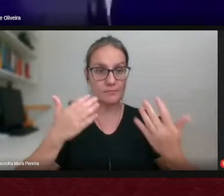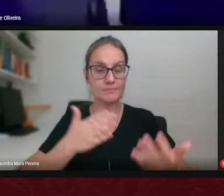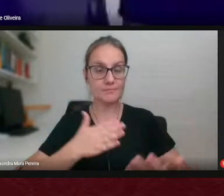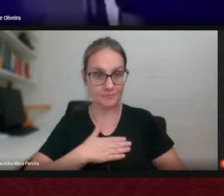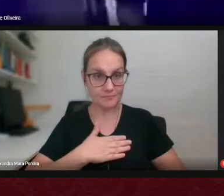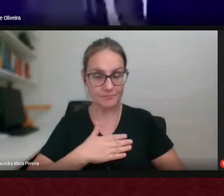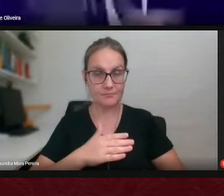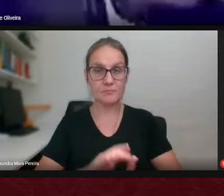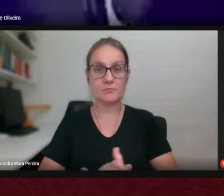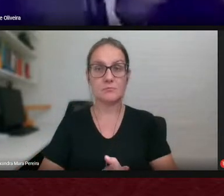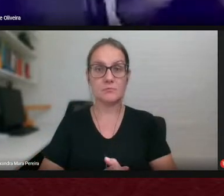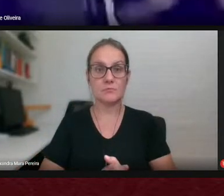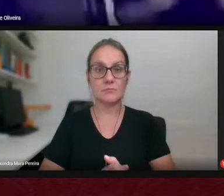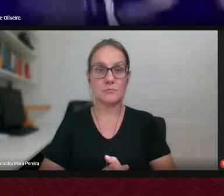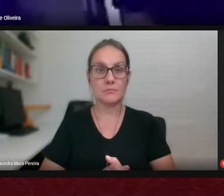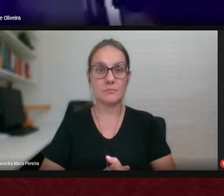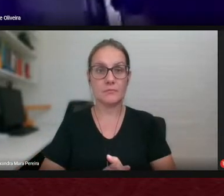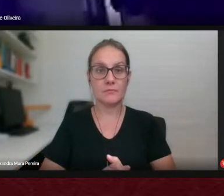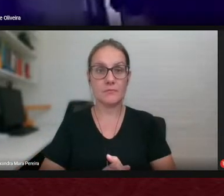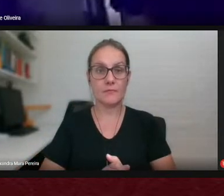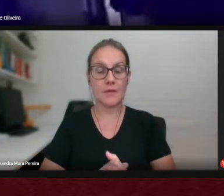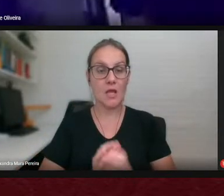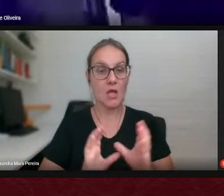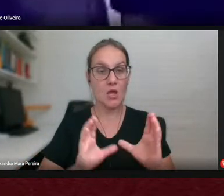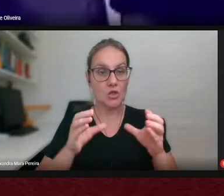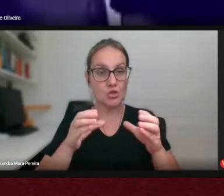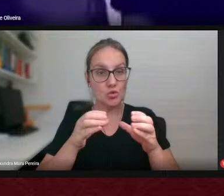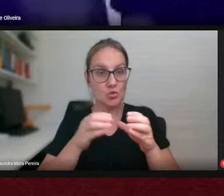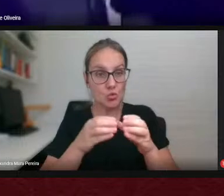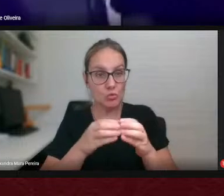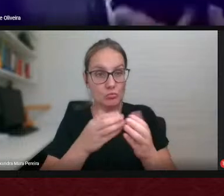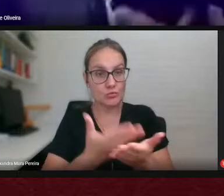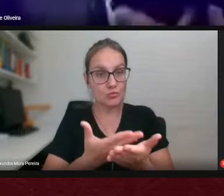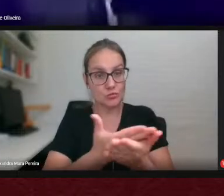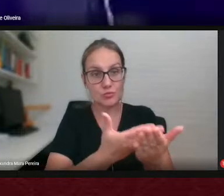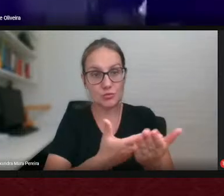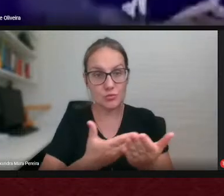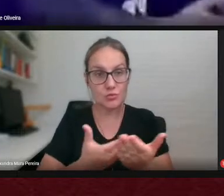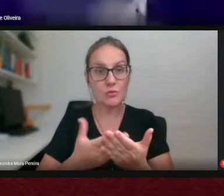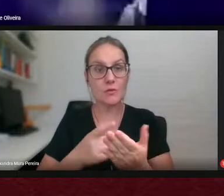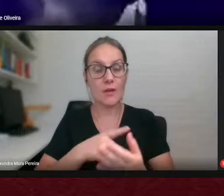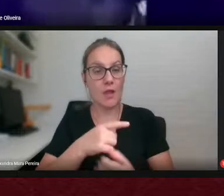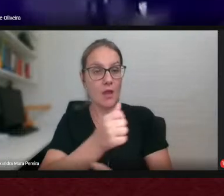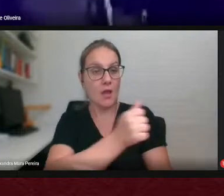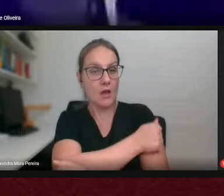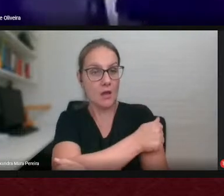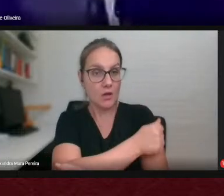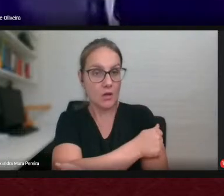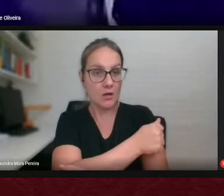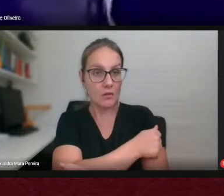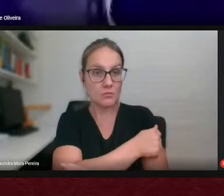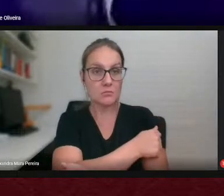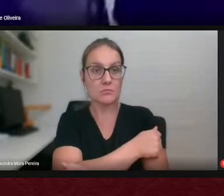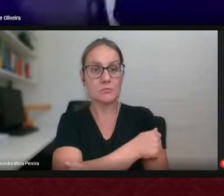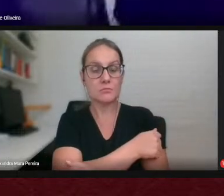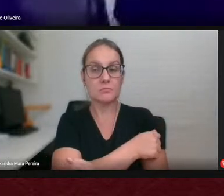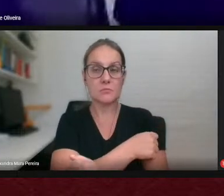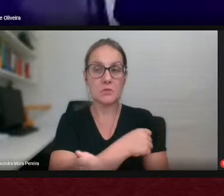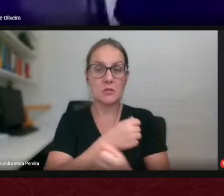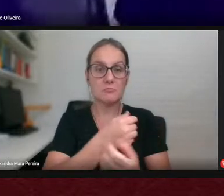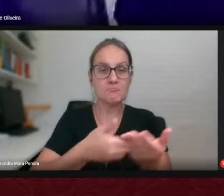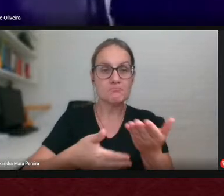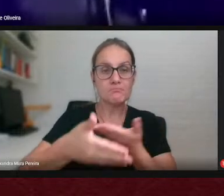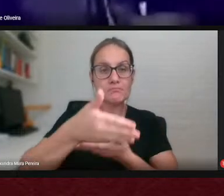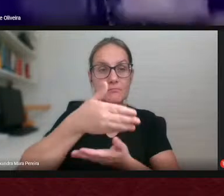esse esse esse grupo de estudo composto por alunos que circundam as preocupações